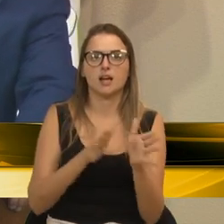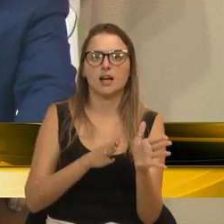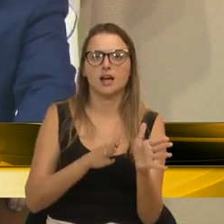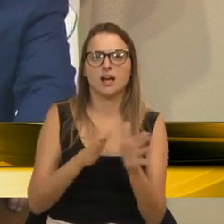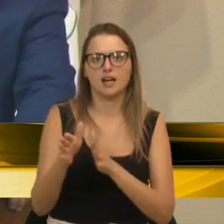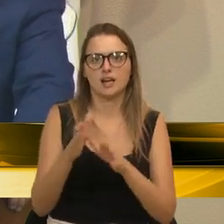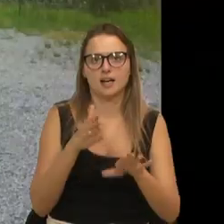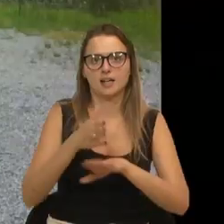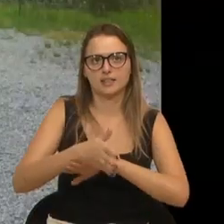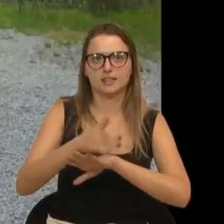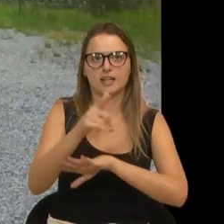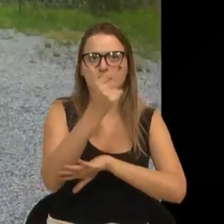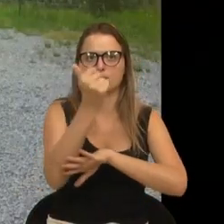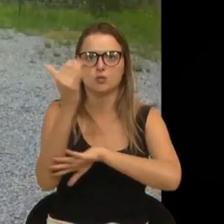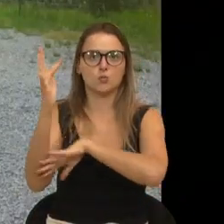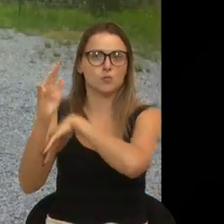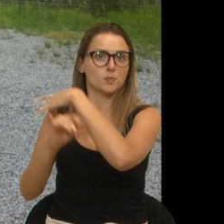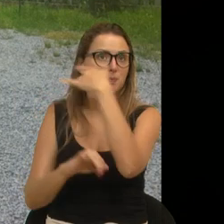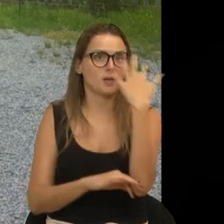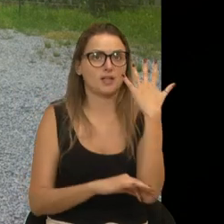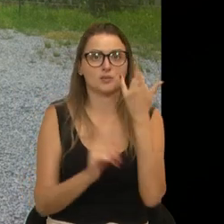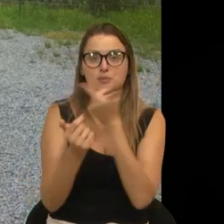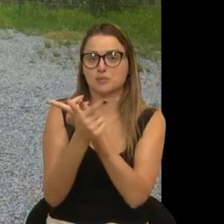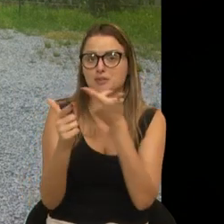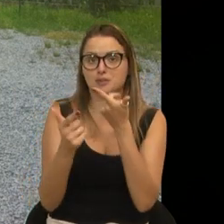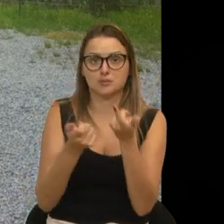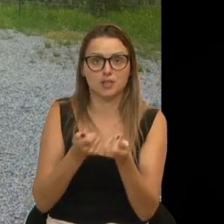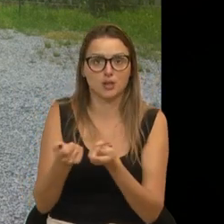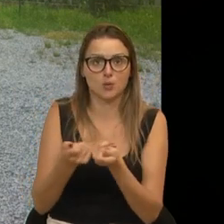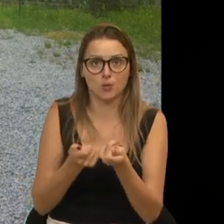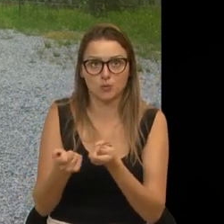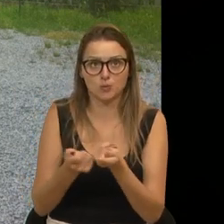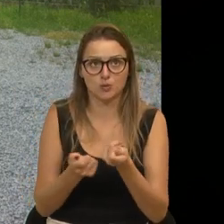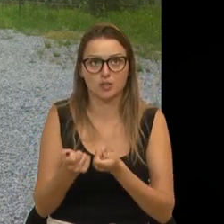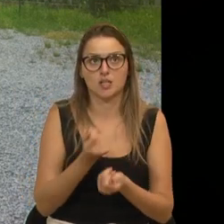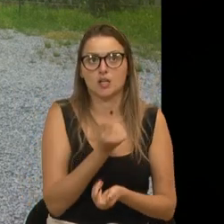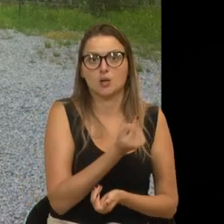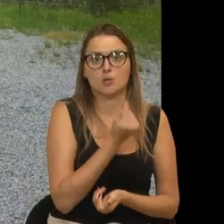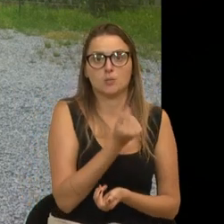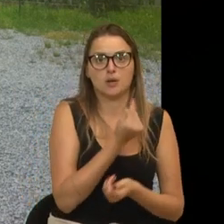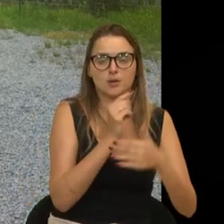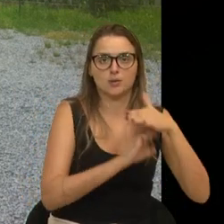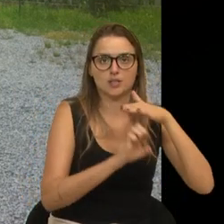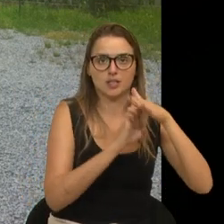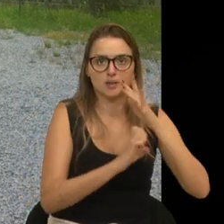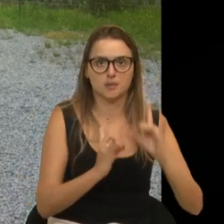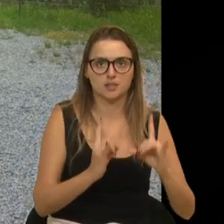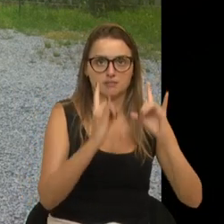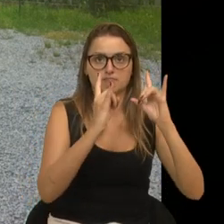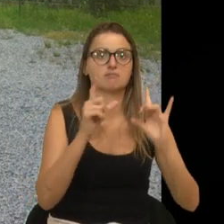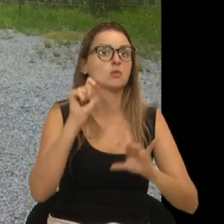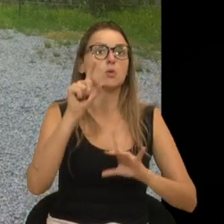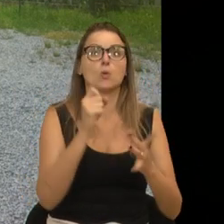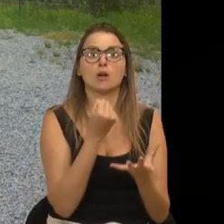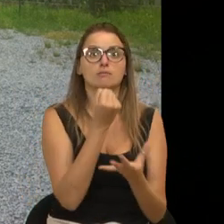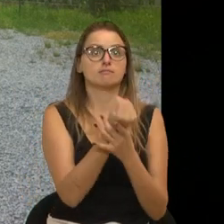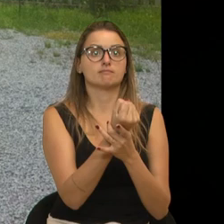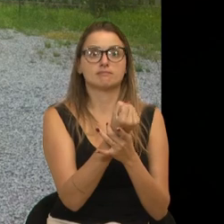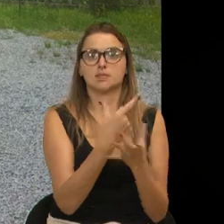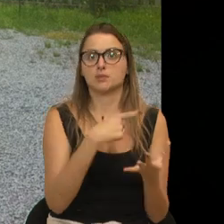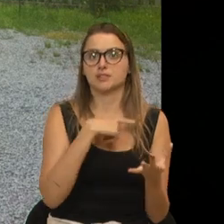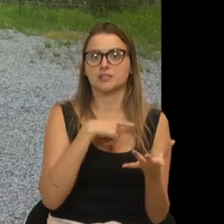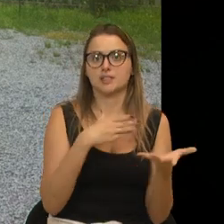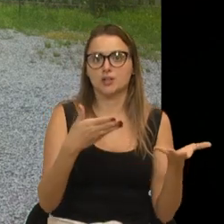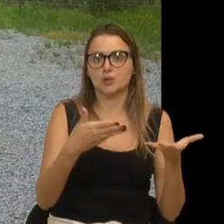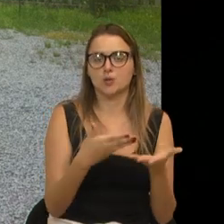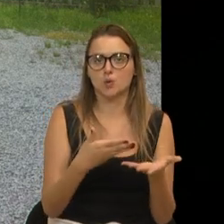mato, que as pessoas não têm controle. Vocês imaginem uma empresa só trabalhando lá, que segurança elas têm hoje para